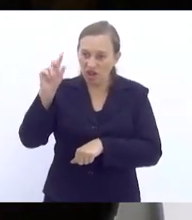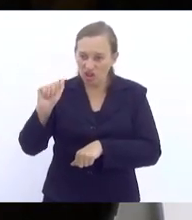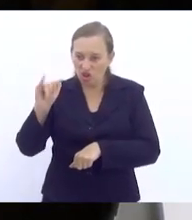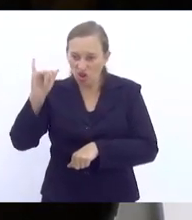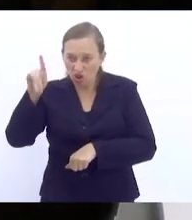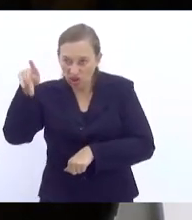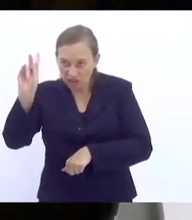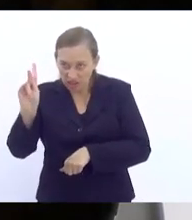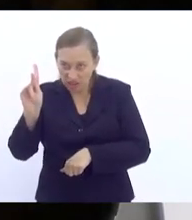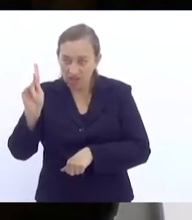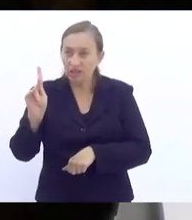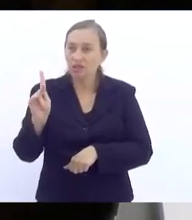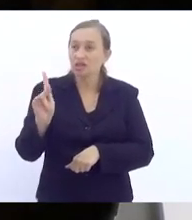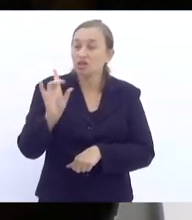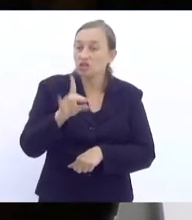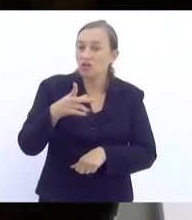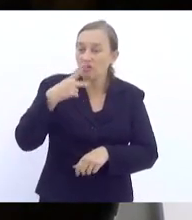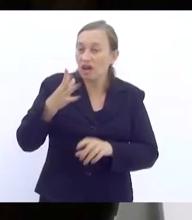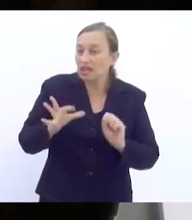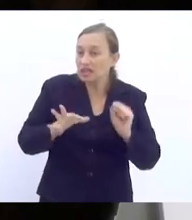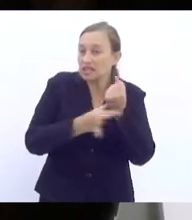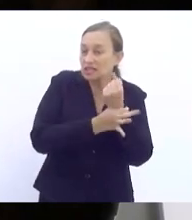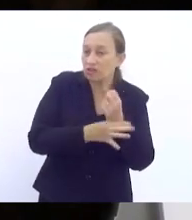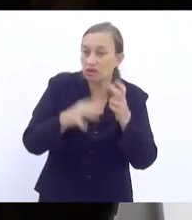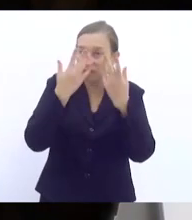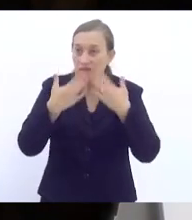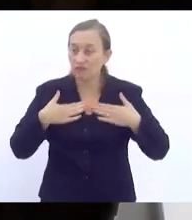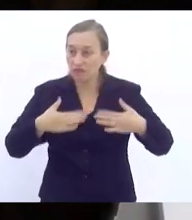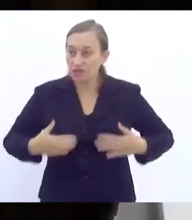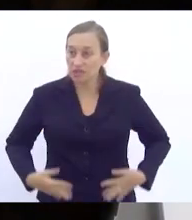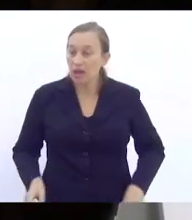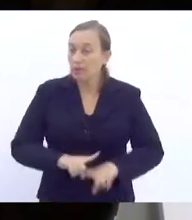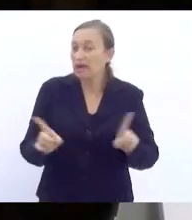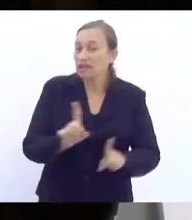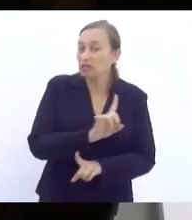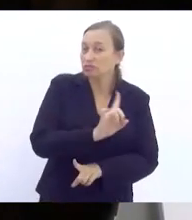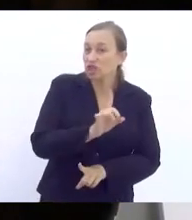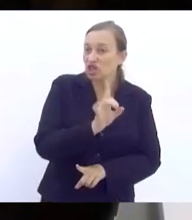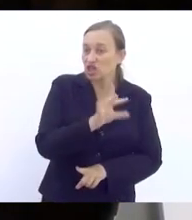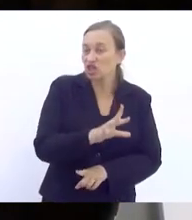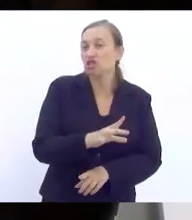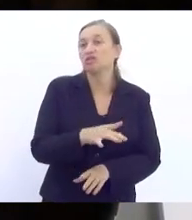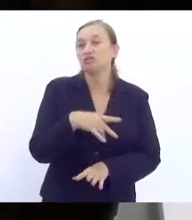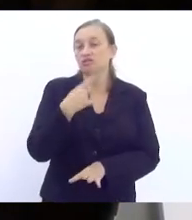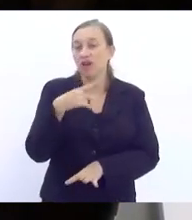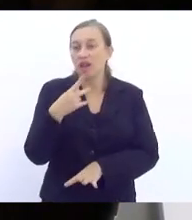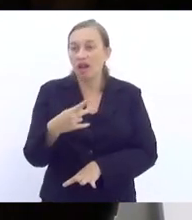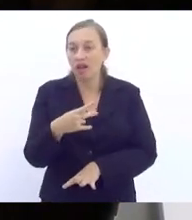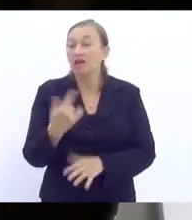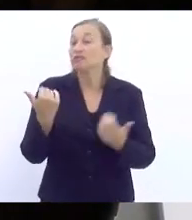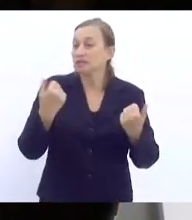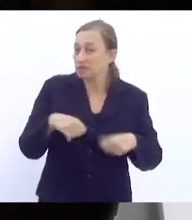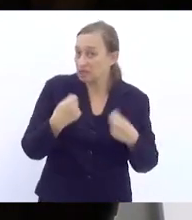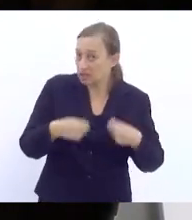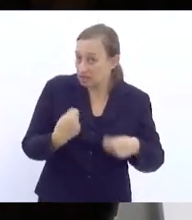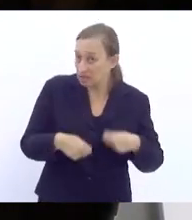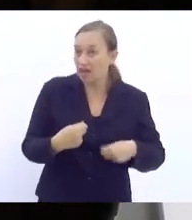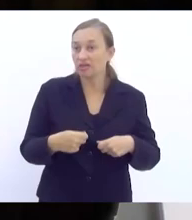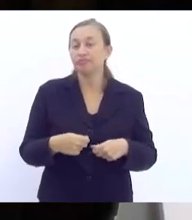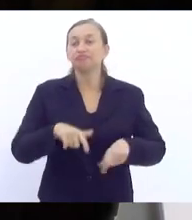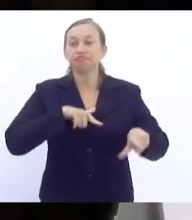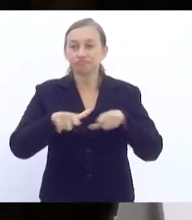física, eles só falam em segurança física, mas não deixam de falar, ainda assim, da necessidade de